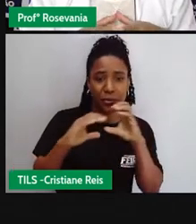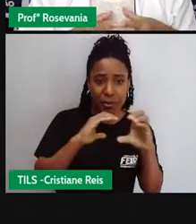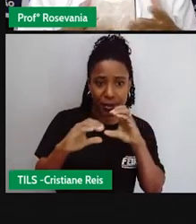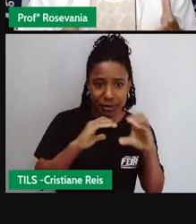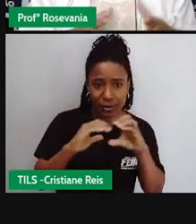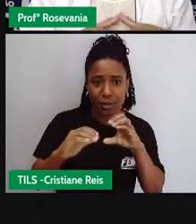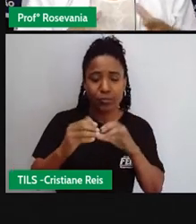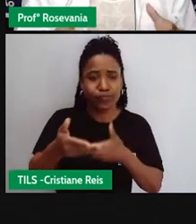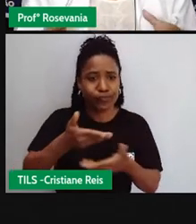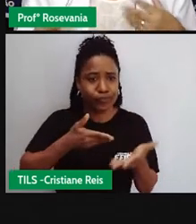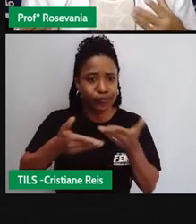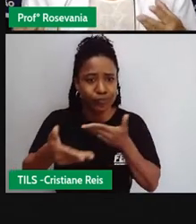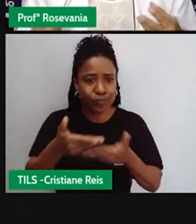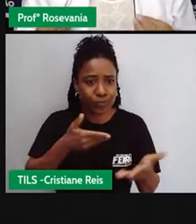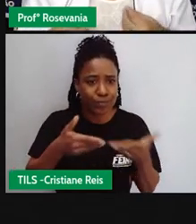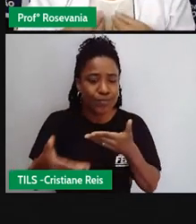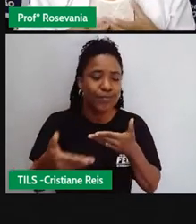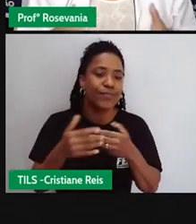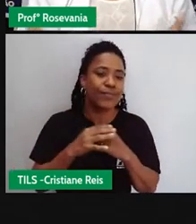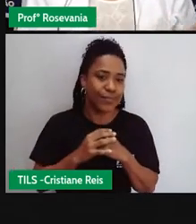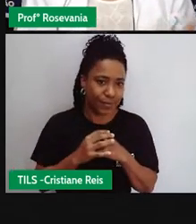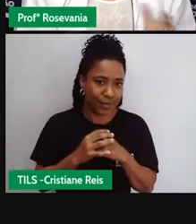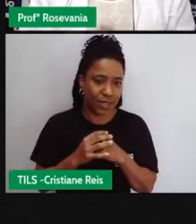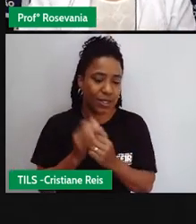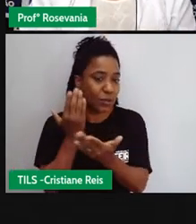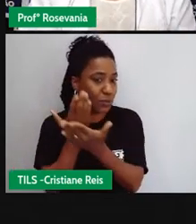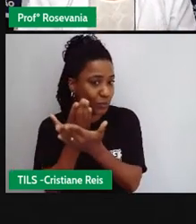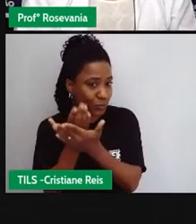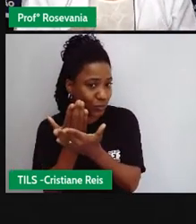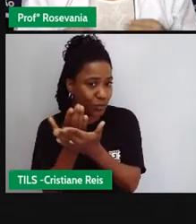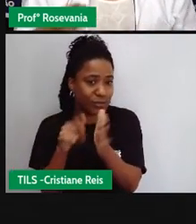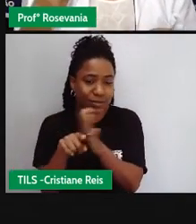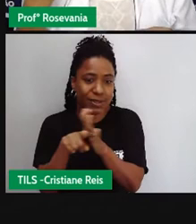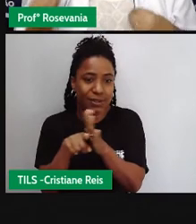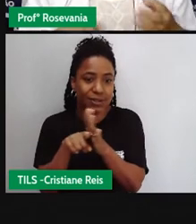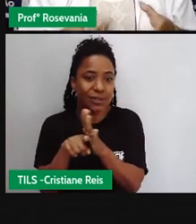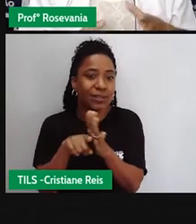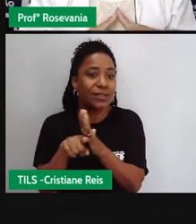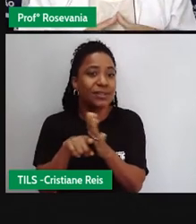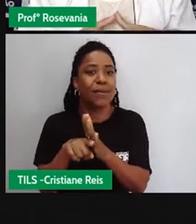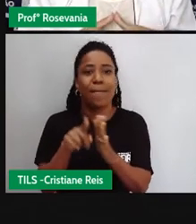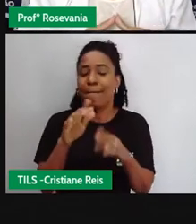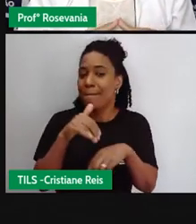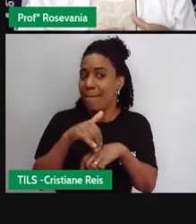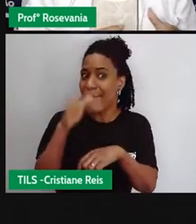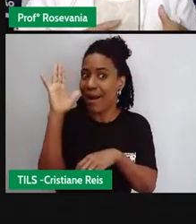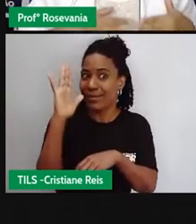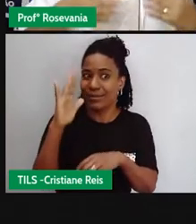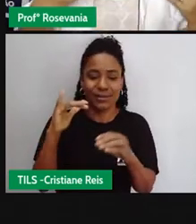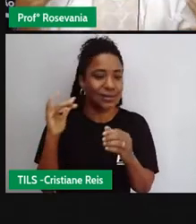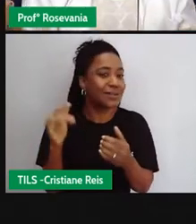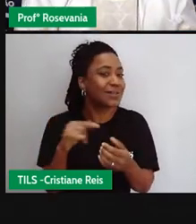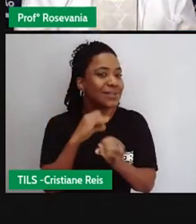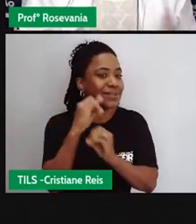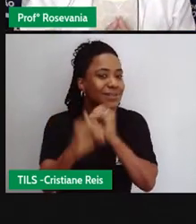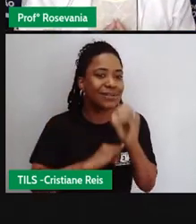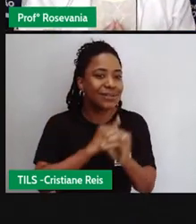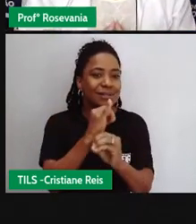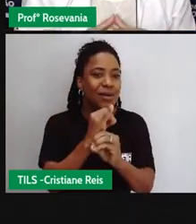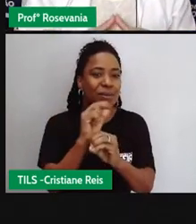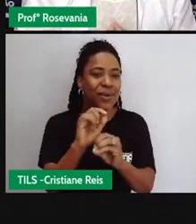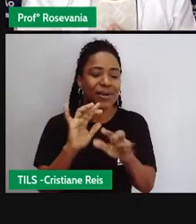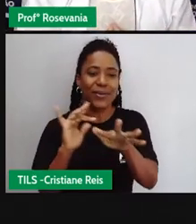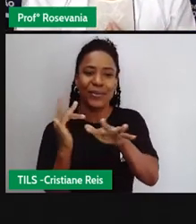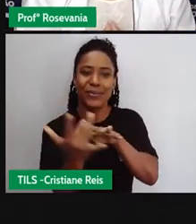há estudo que a gente usa mais mesmo nas redes sociais usa a internet para se comunicar nas redes sociais mas ela pode